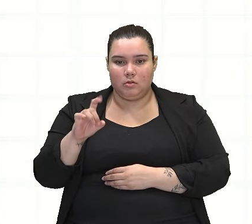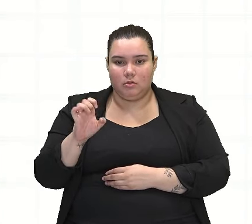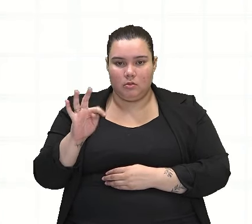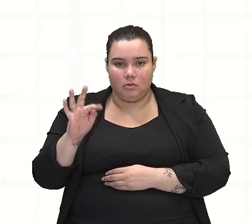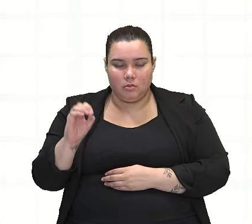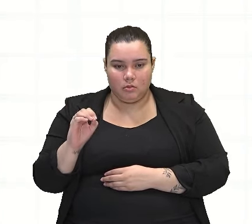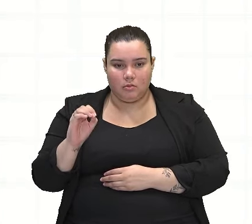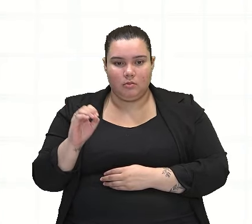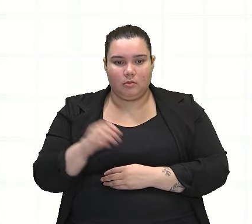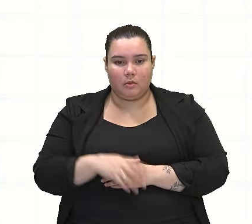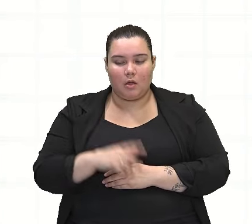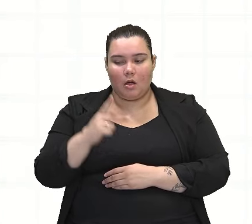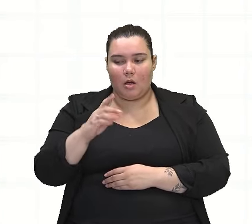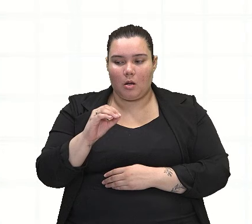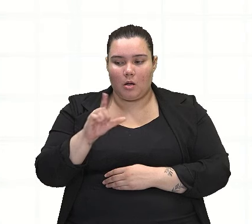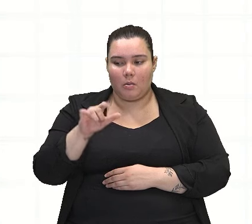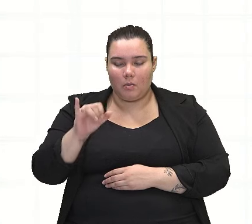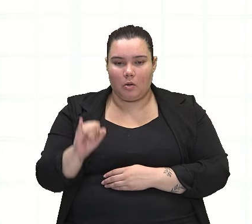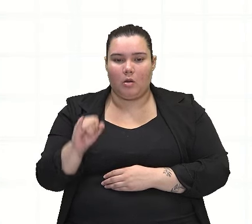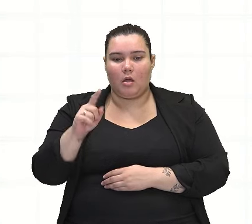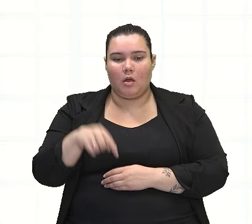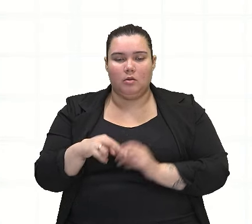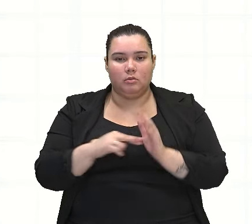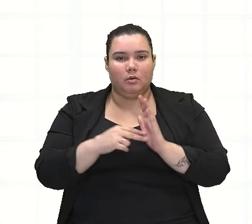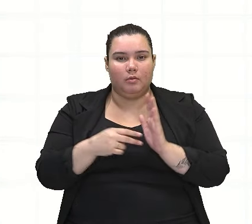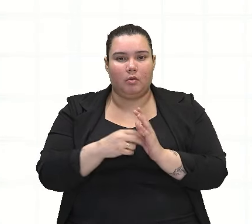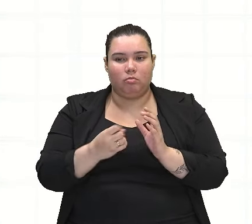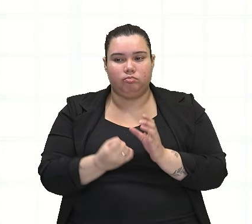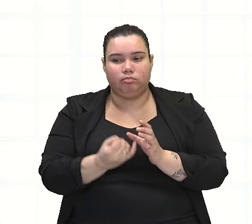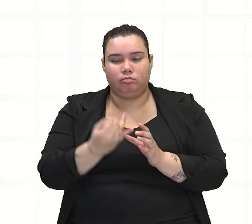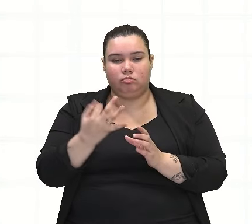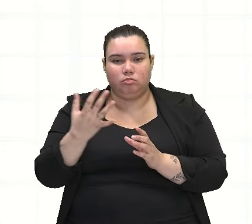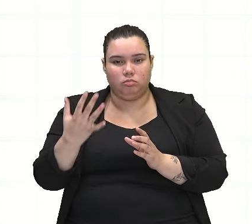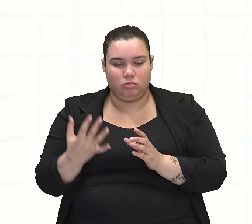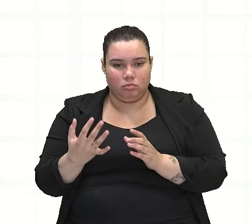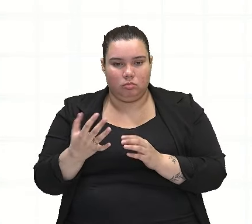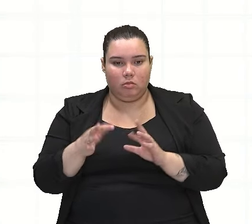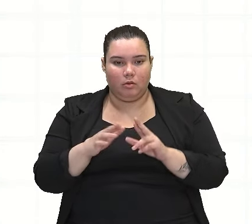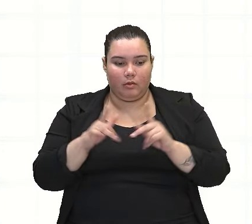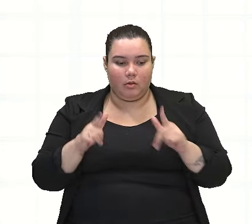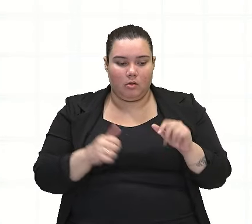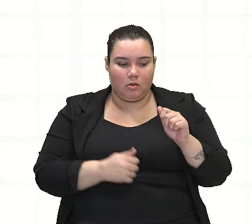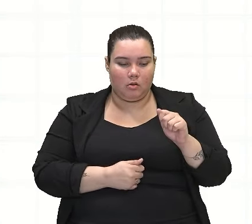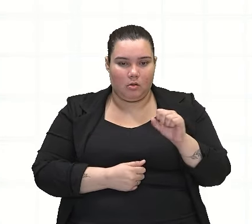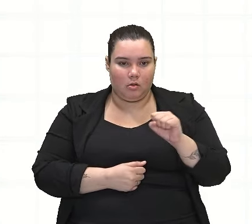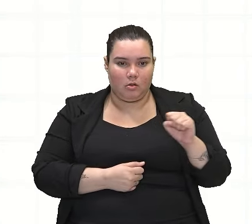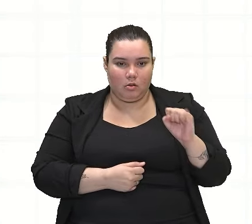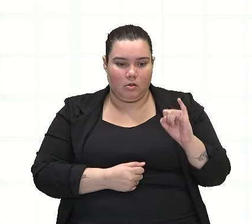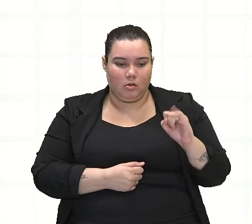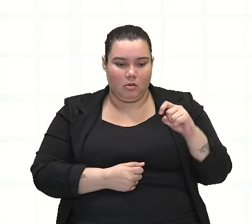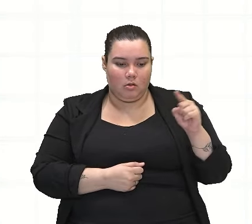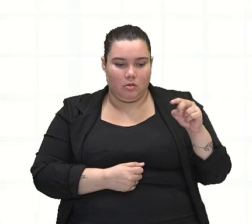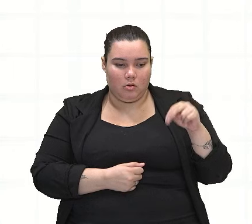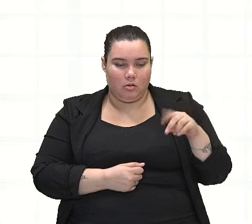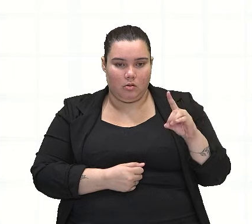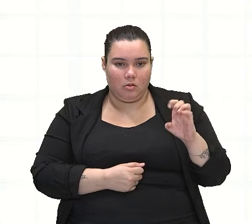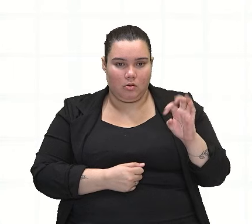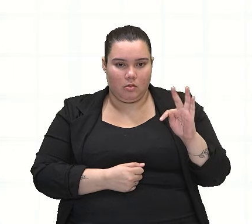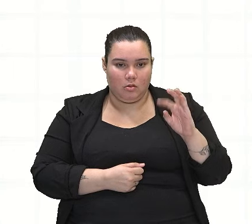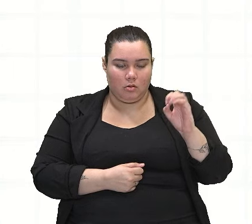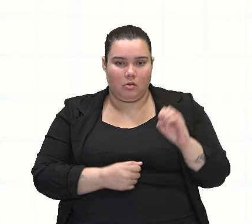gente, muitos, certo? Então, ao contrário do assíndeto, é a figura de construção caracterizada pela